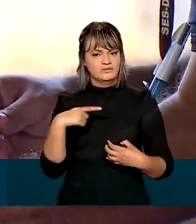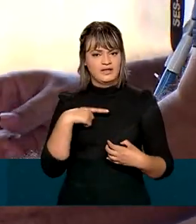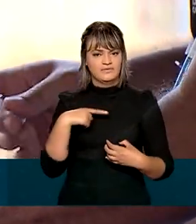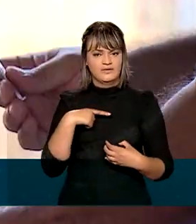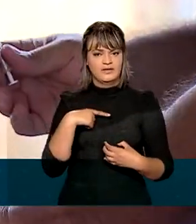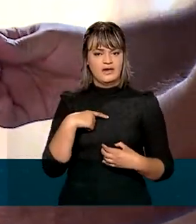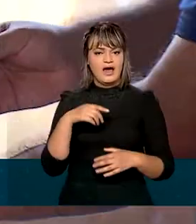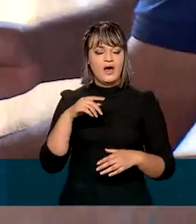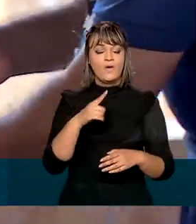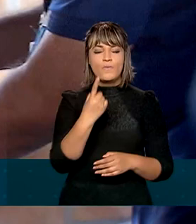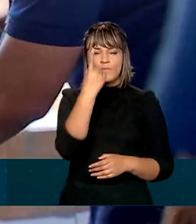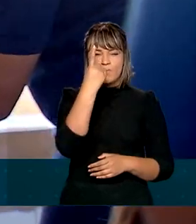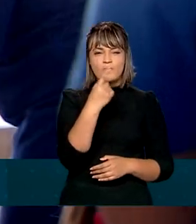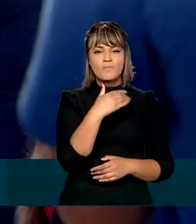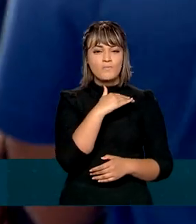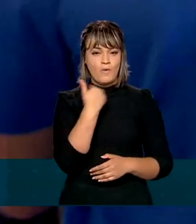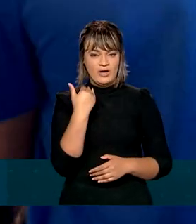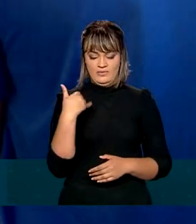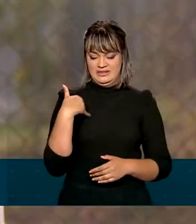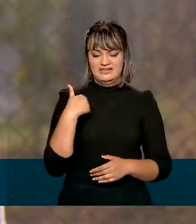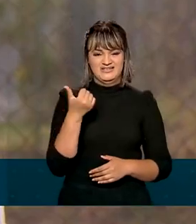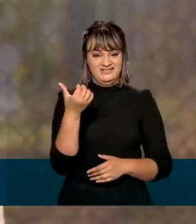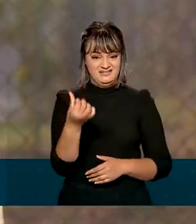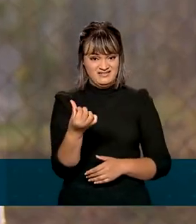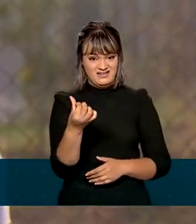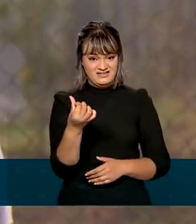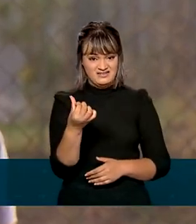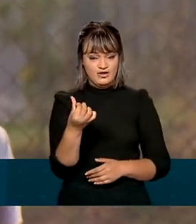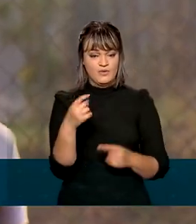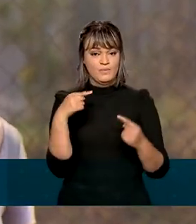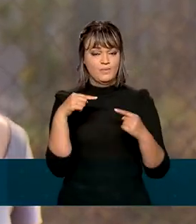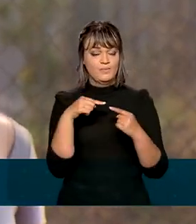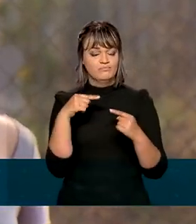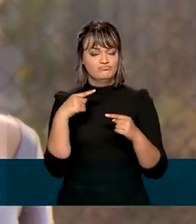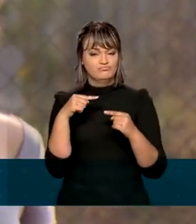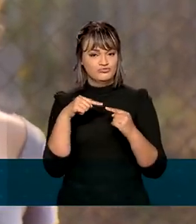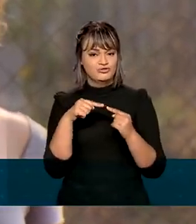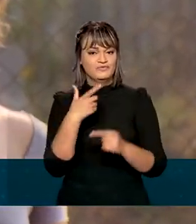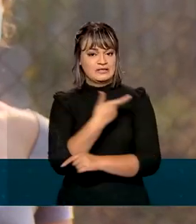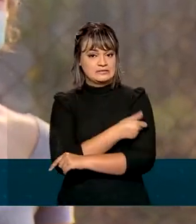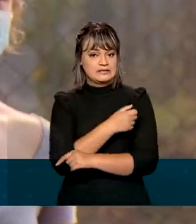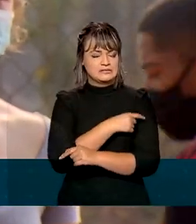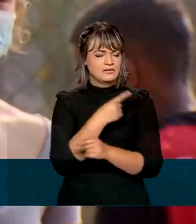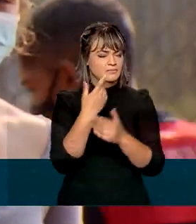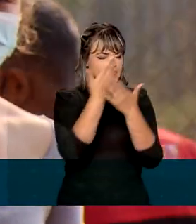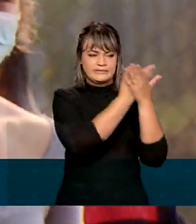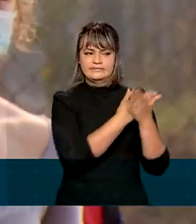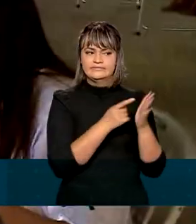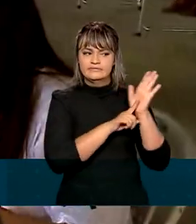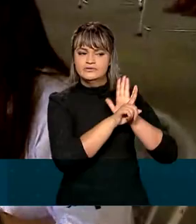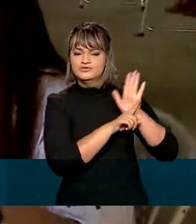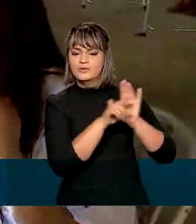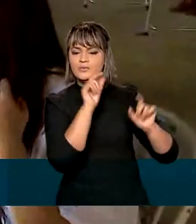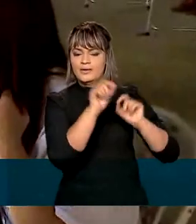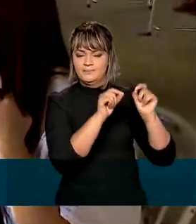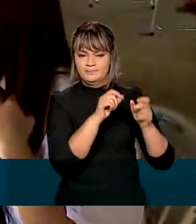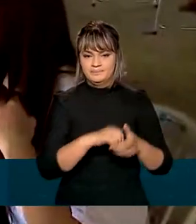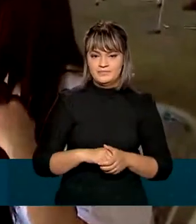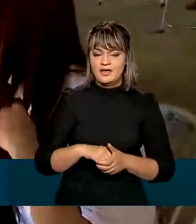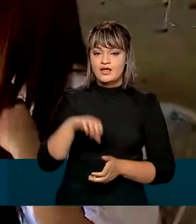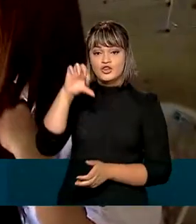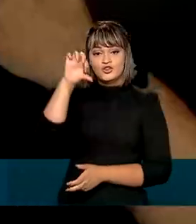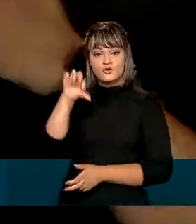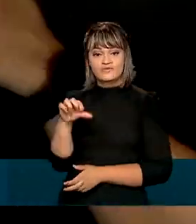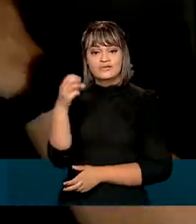entre o óbito de um adolescente de 16 anos com a vacinação está sendo investigada. 93